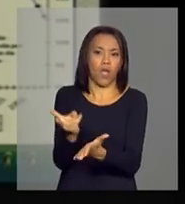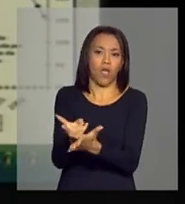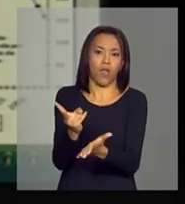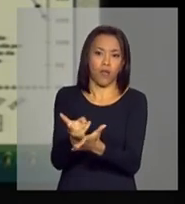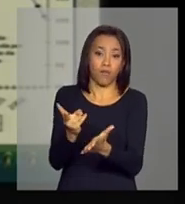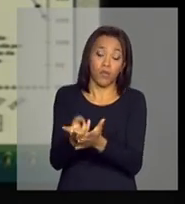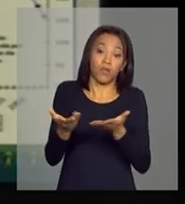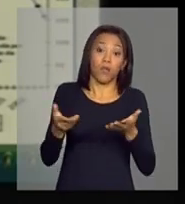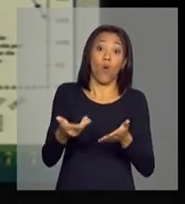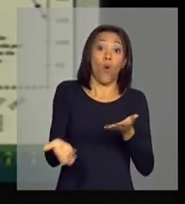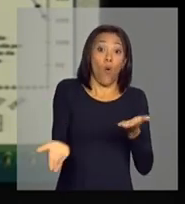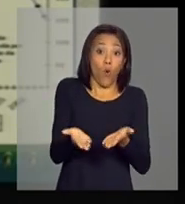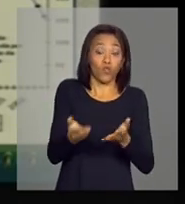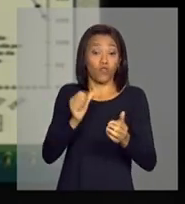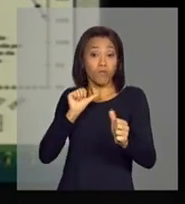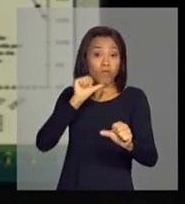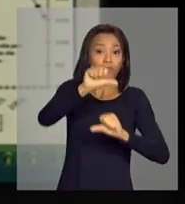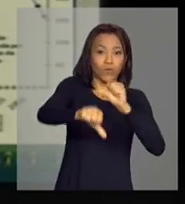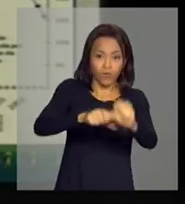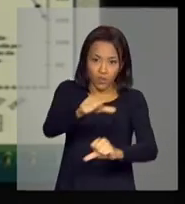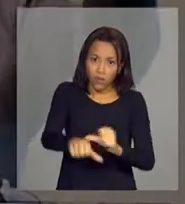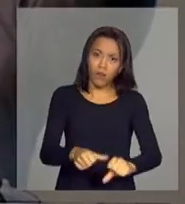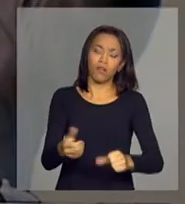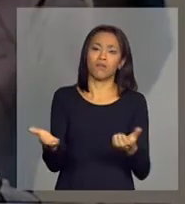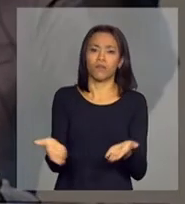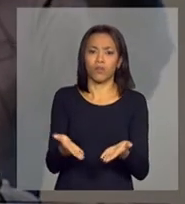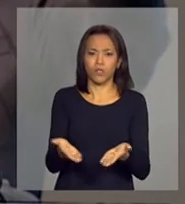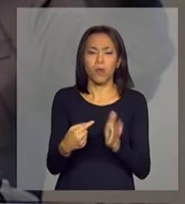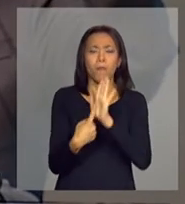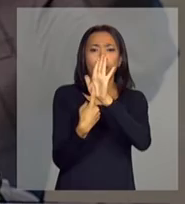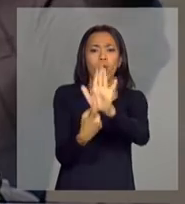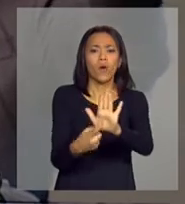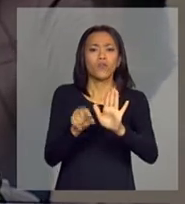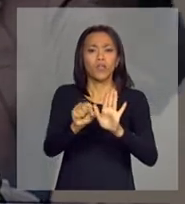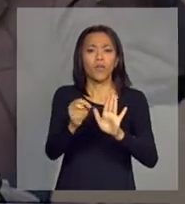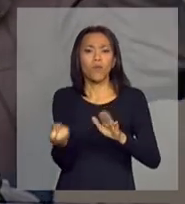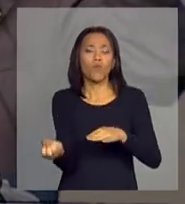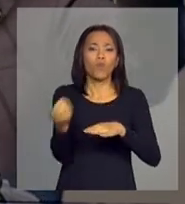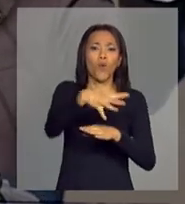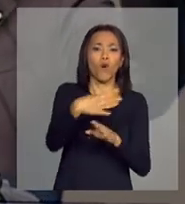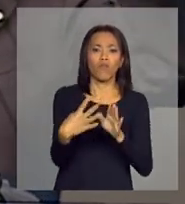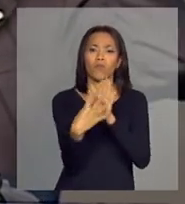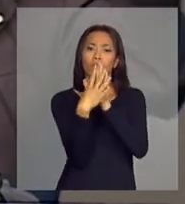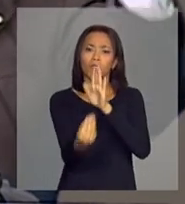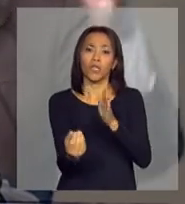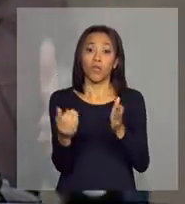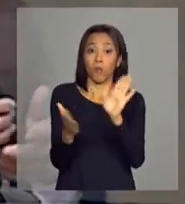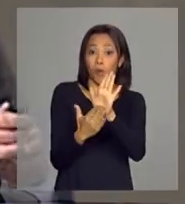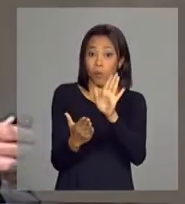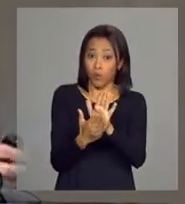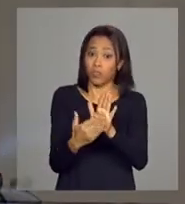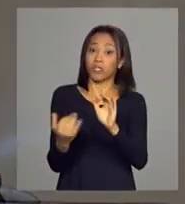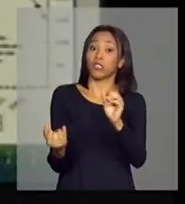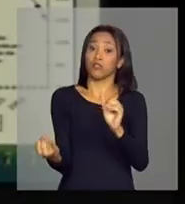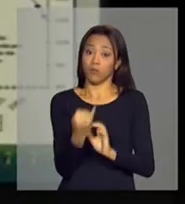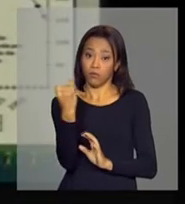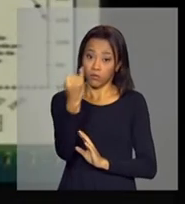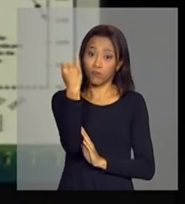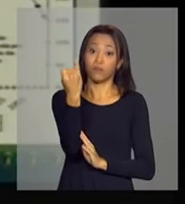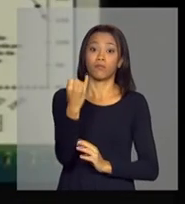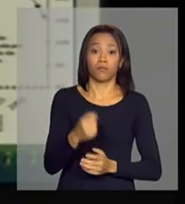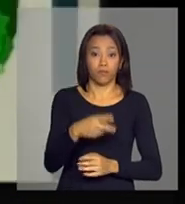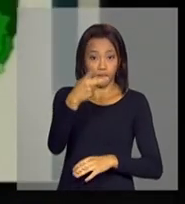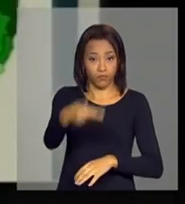história, a inversão daquelas curvas aponta para uma possibilidade nova, estrutural, muito importante para